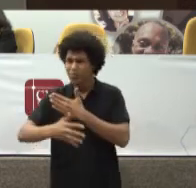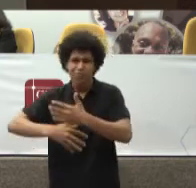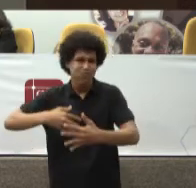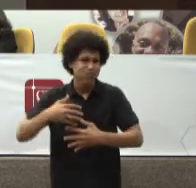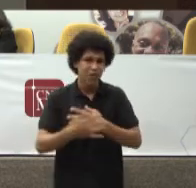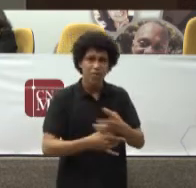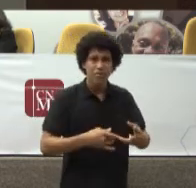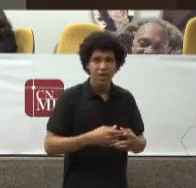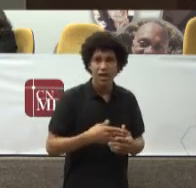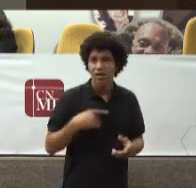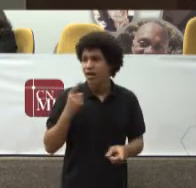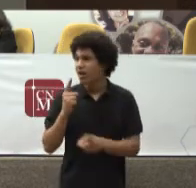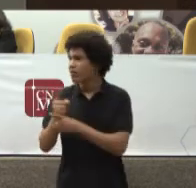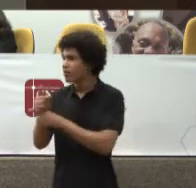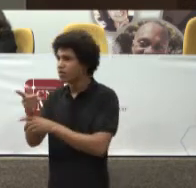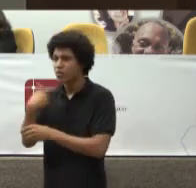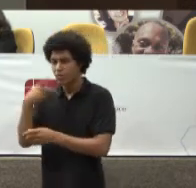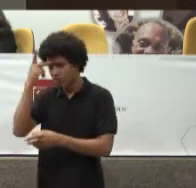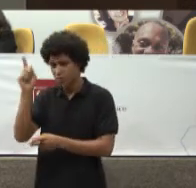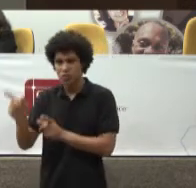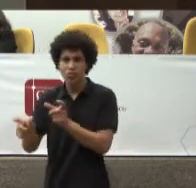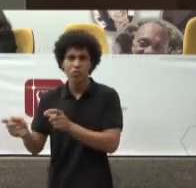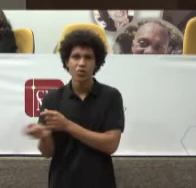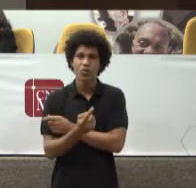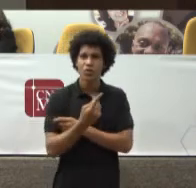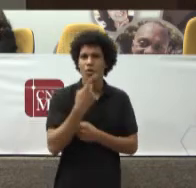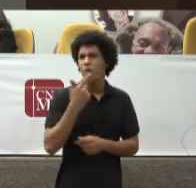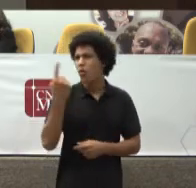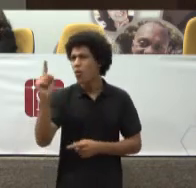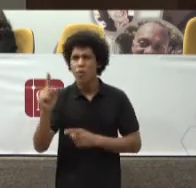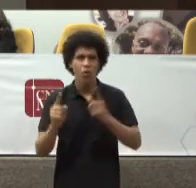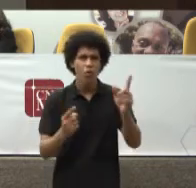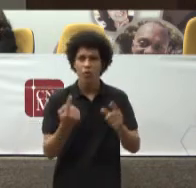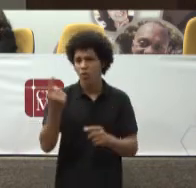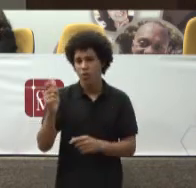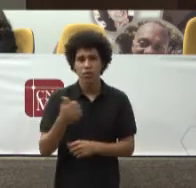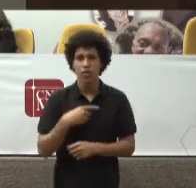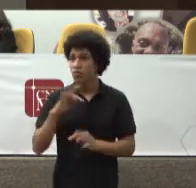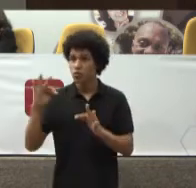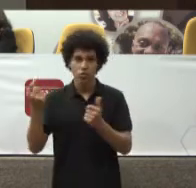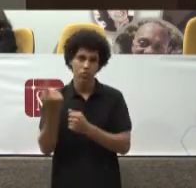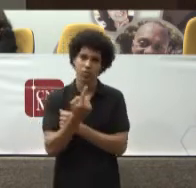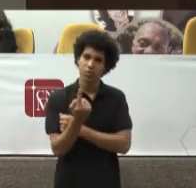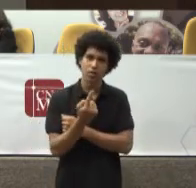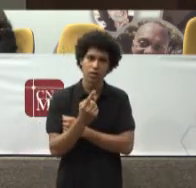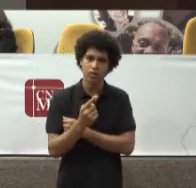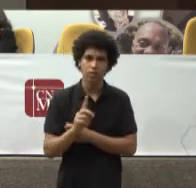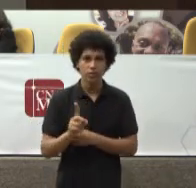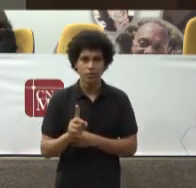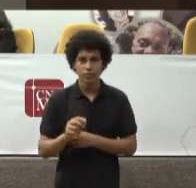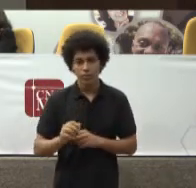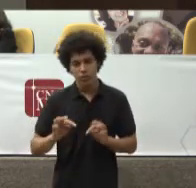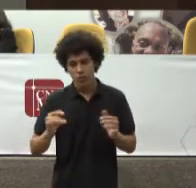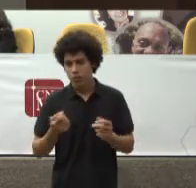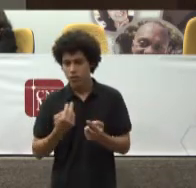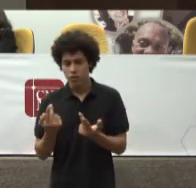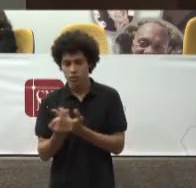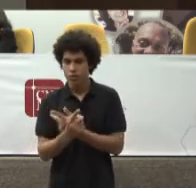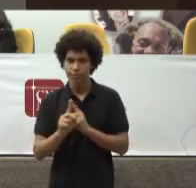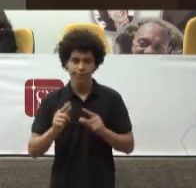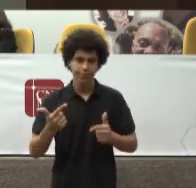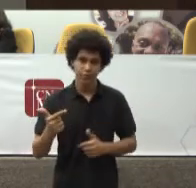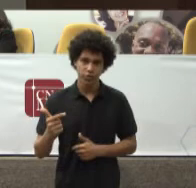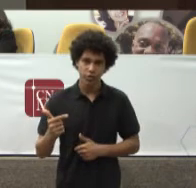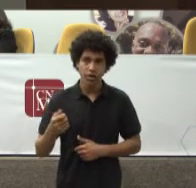a todos Mas atendia A alguns Não era universal Por isso É que esta É uma grande Conquista Da Constituição Da República Federal